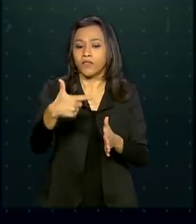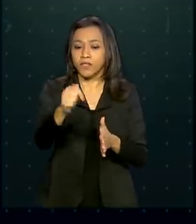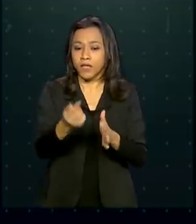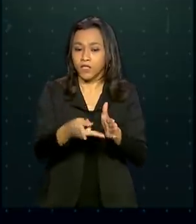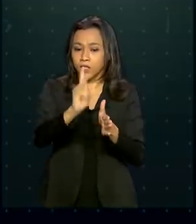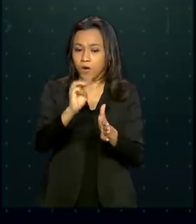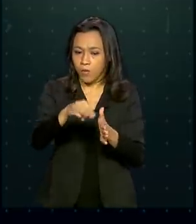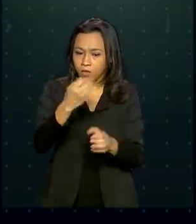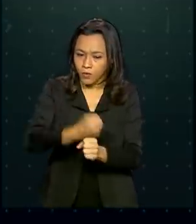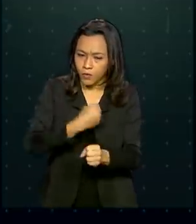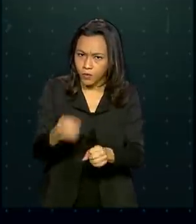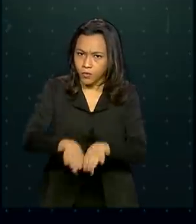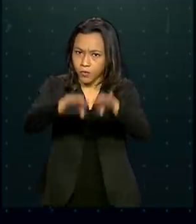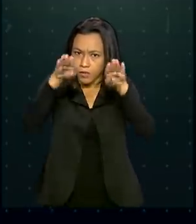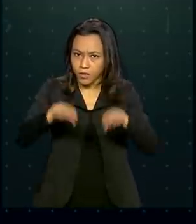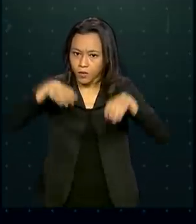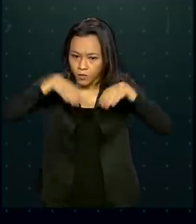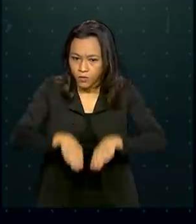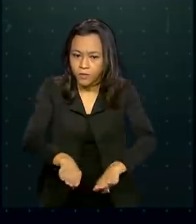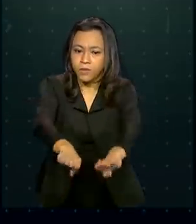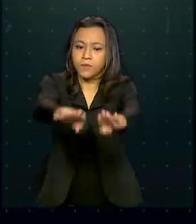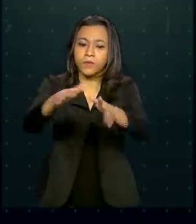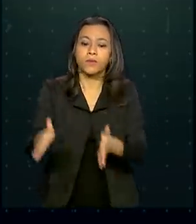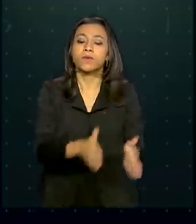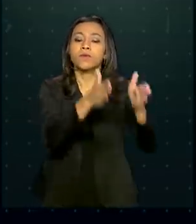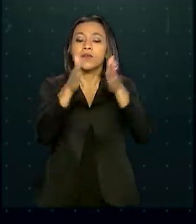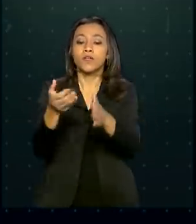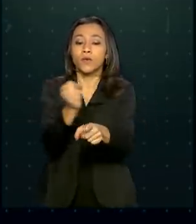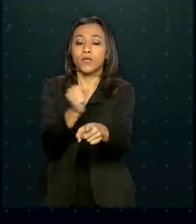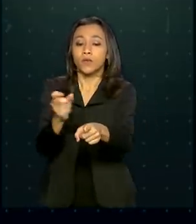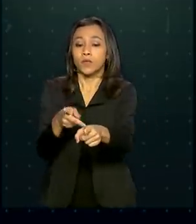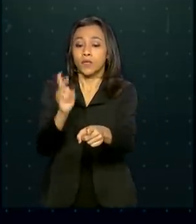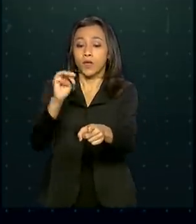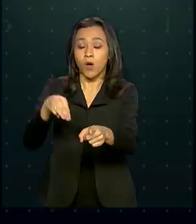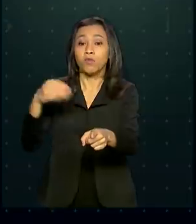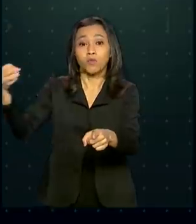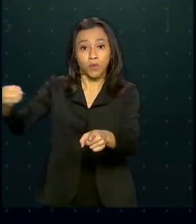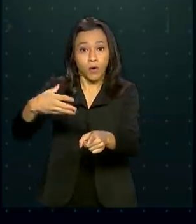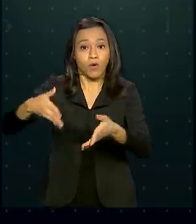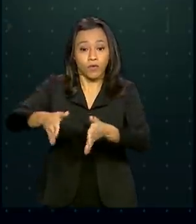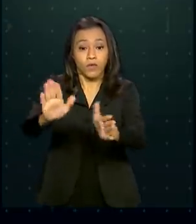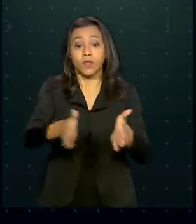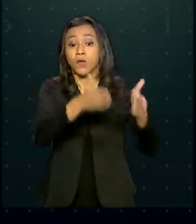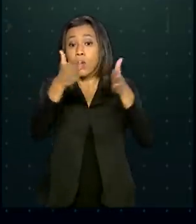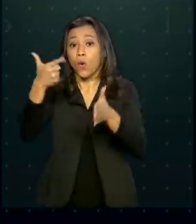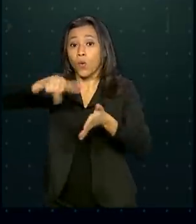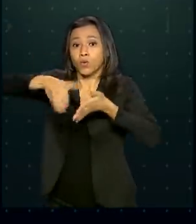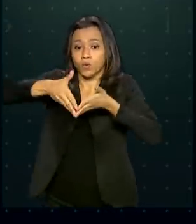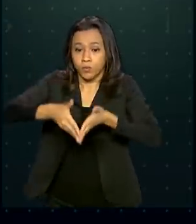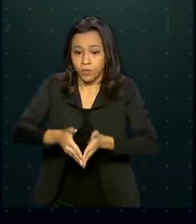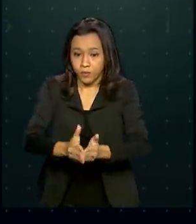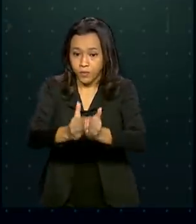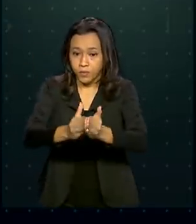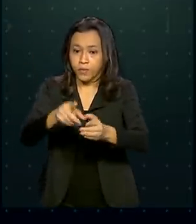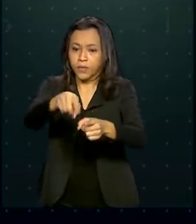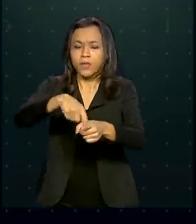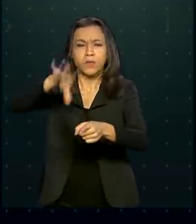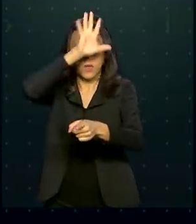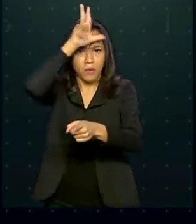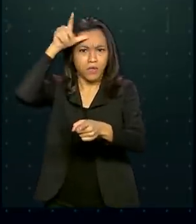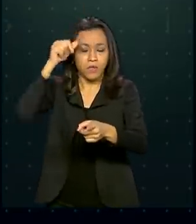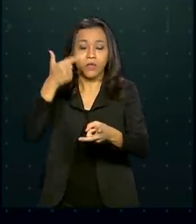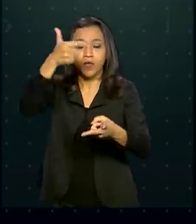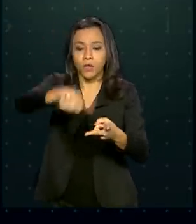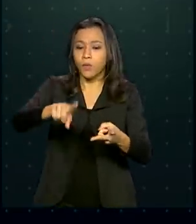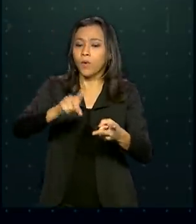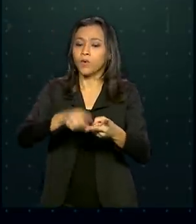e 88 quilômetros de novas pavimentações. Os portos de Parintins e Coari, no Amazonas, e Turiaçu, no